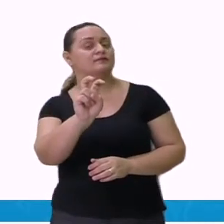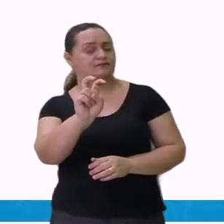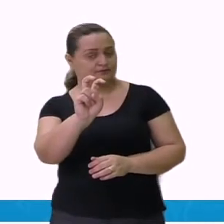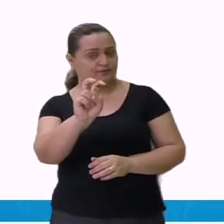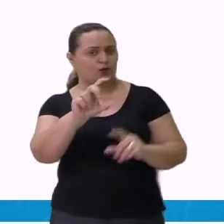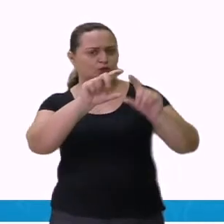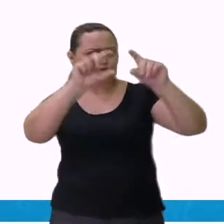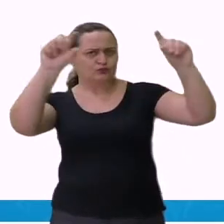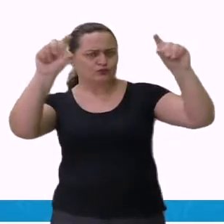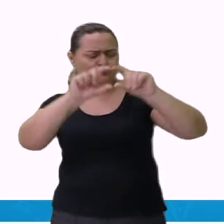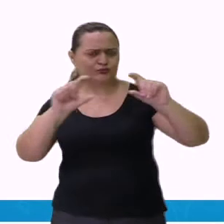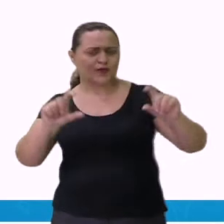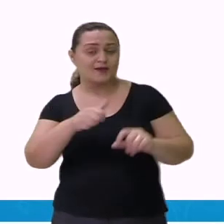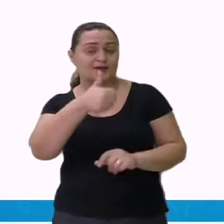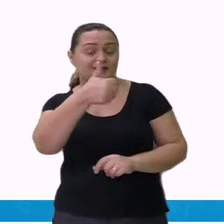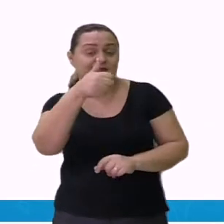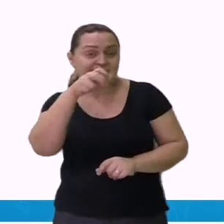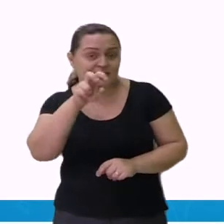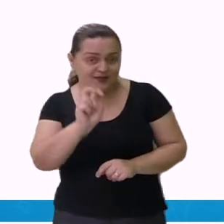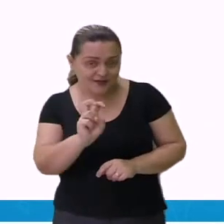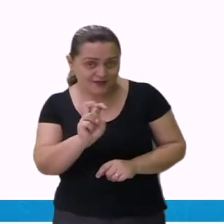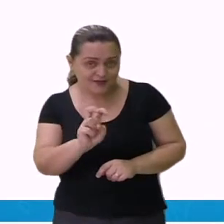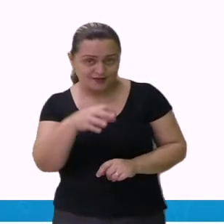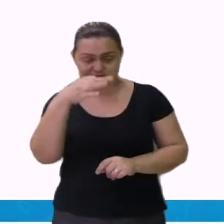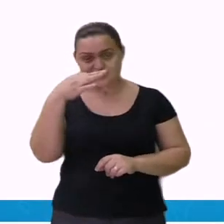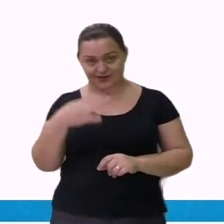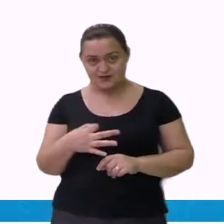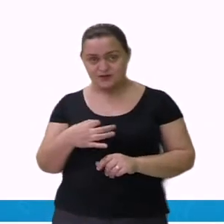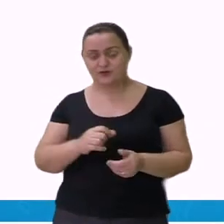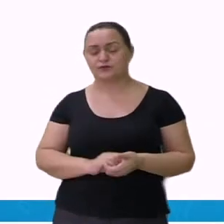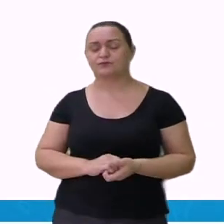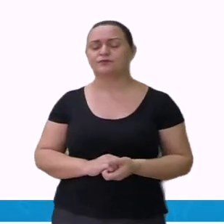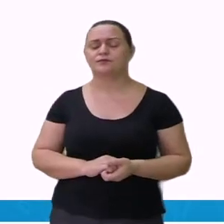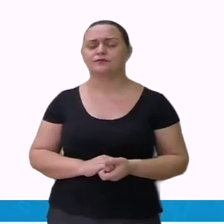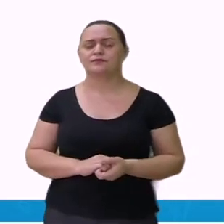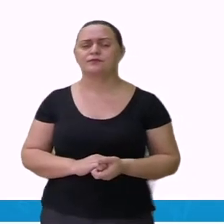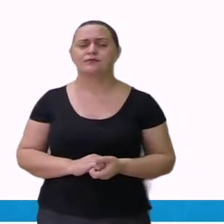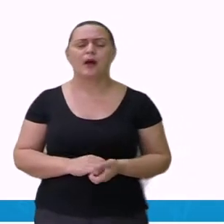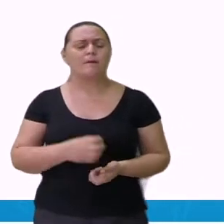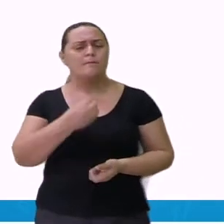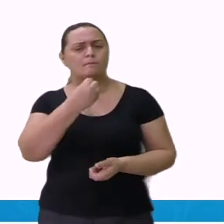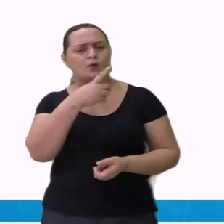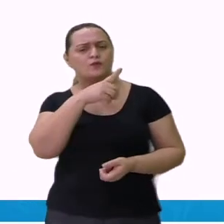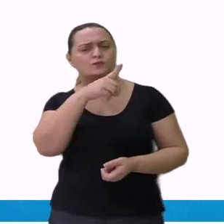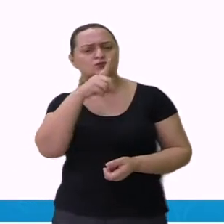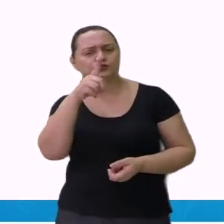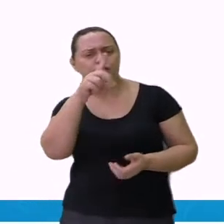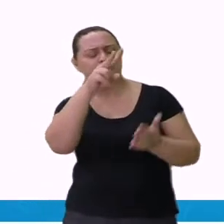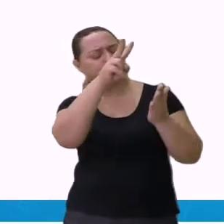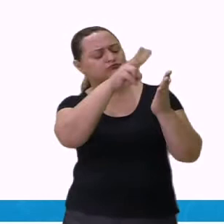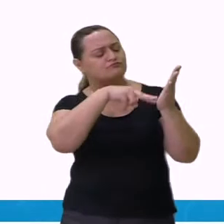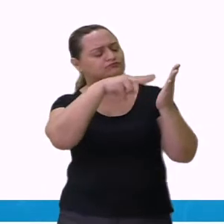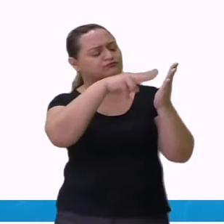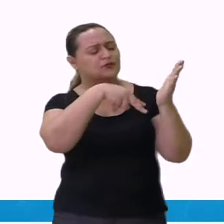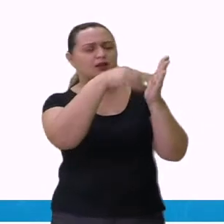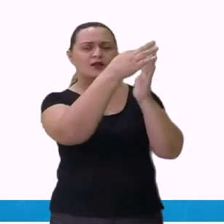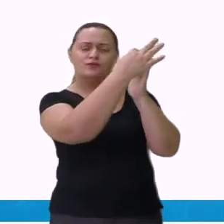quando você estiver fazendo uma atividade, lendo, fazendo a leitura de um texto, você ir